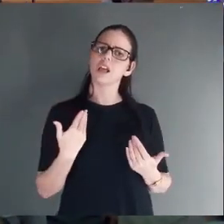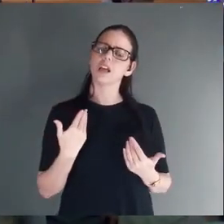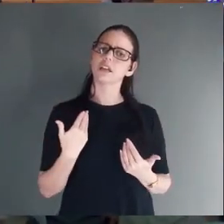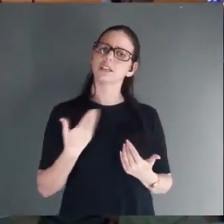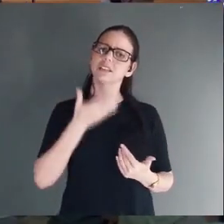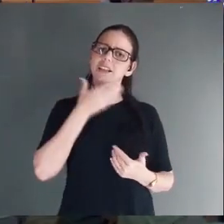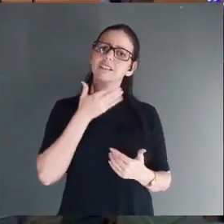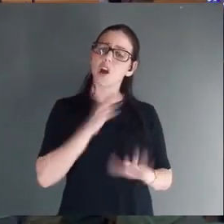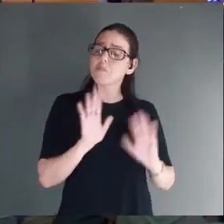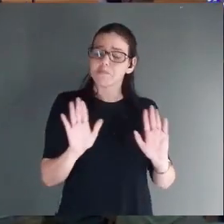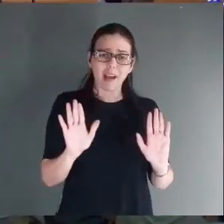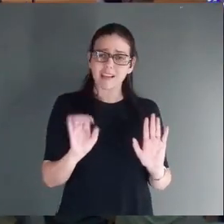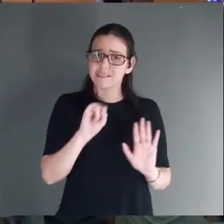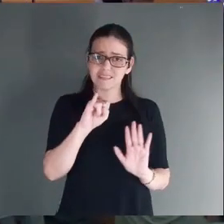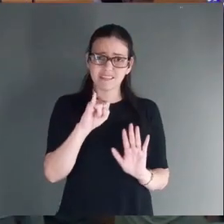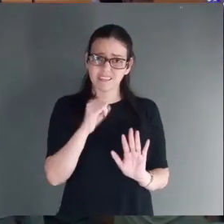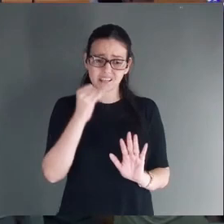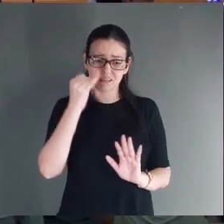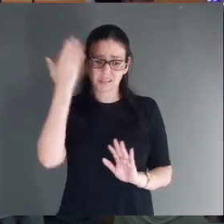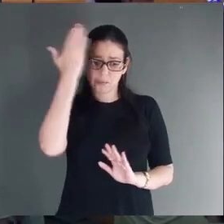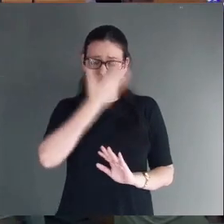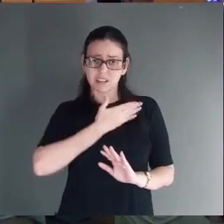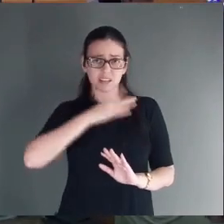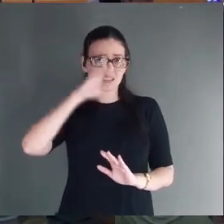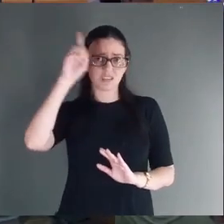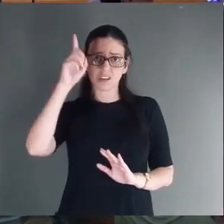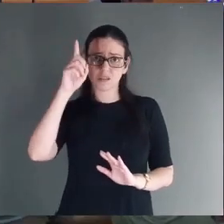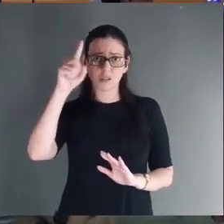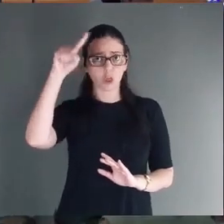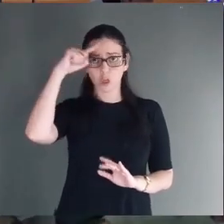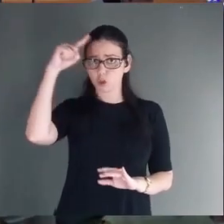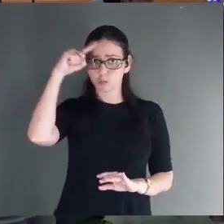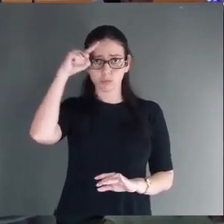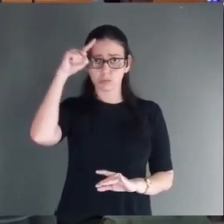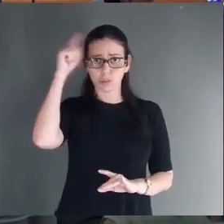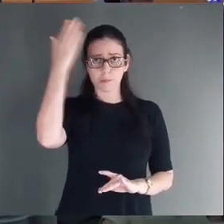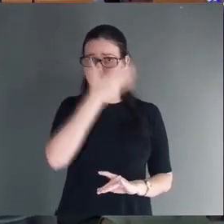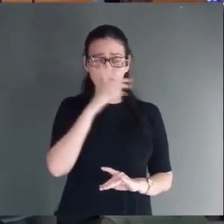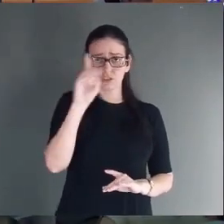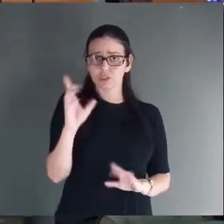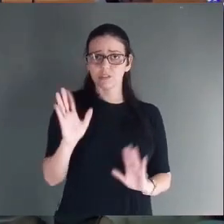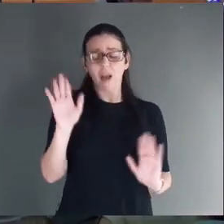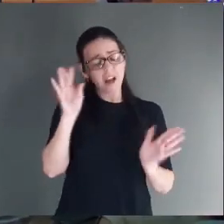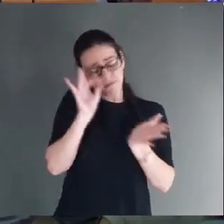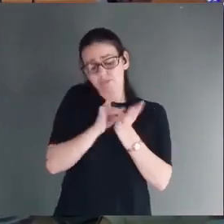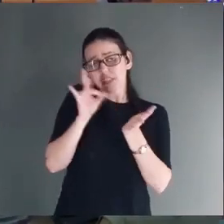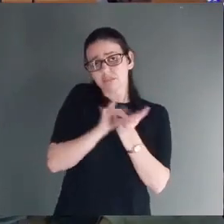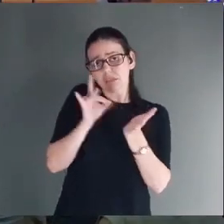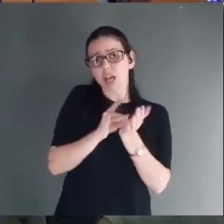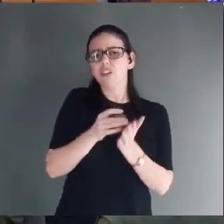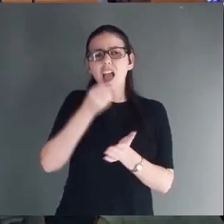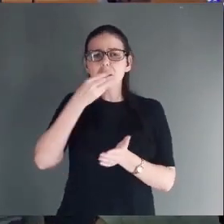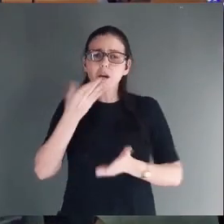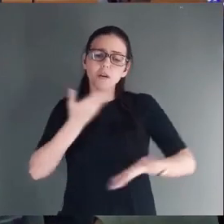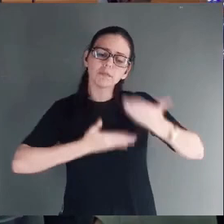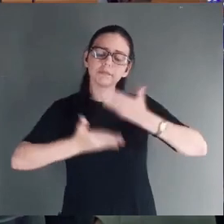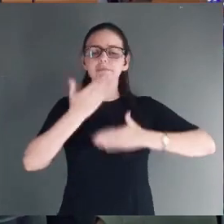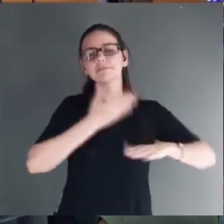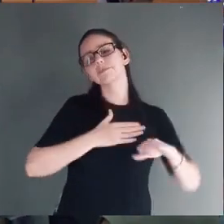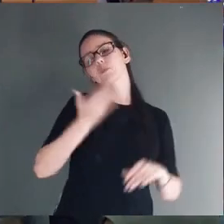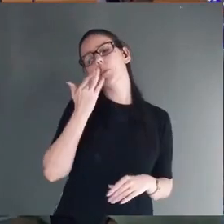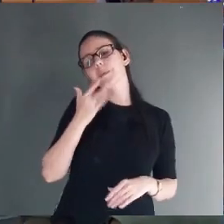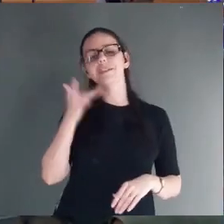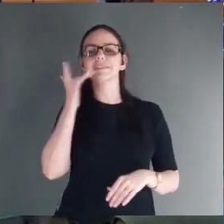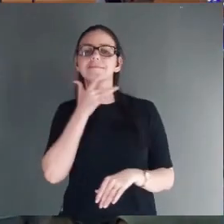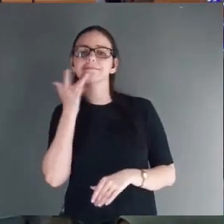quem anda com Deus. Natal é todo dia. A gente cansa de ouvir isso. Mas é verdade. Bom a comunhão. legal. Comida.